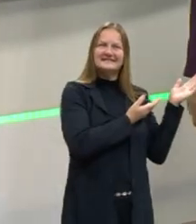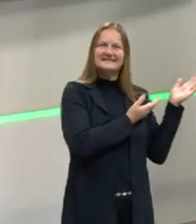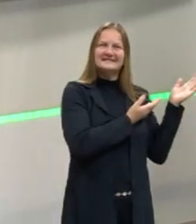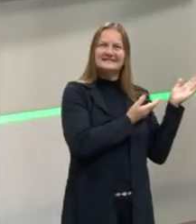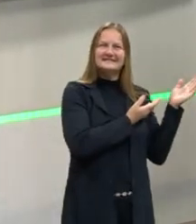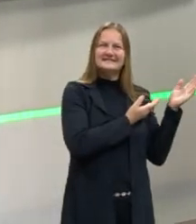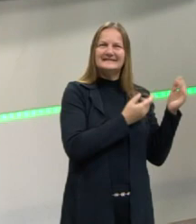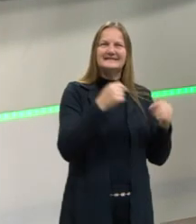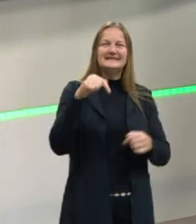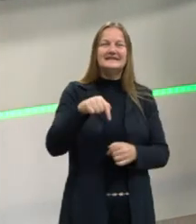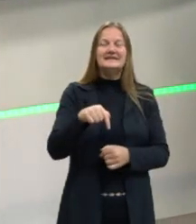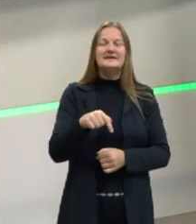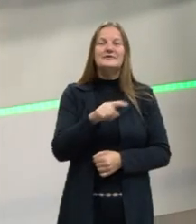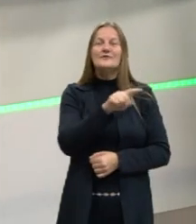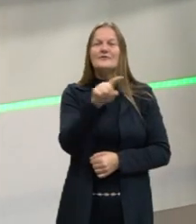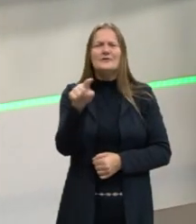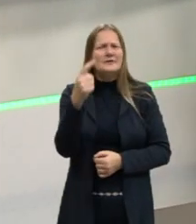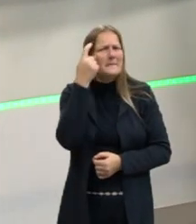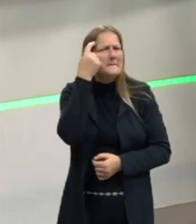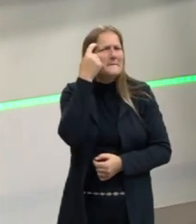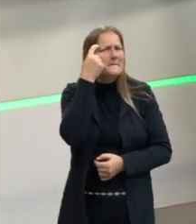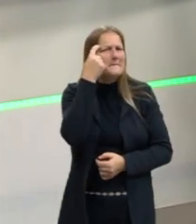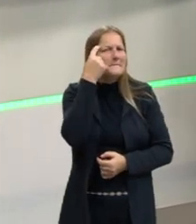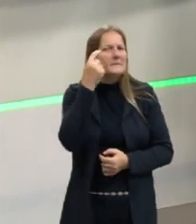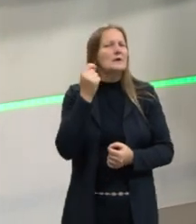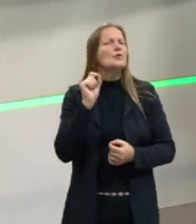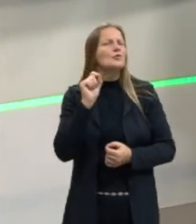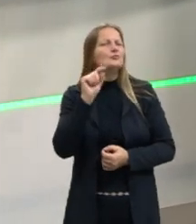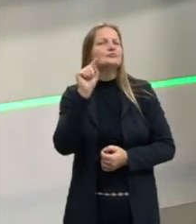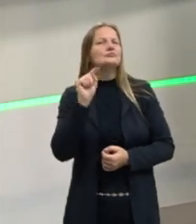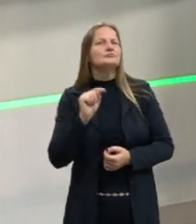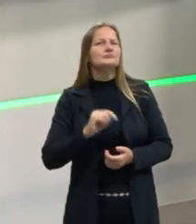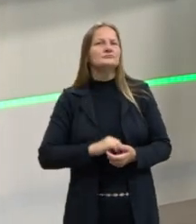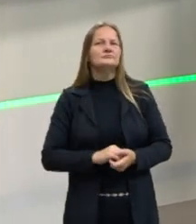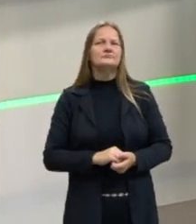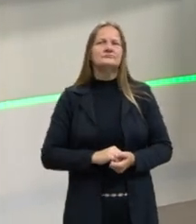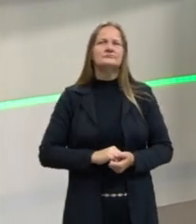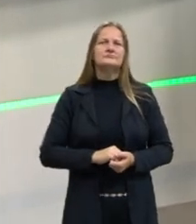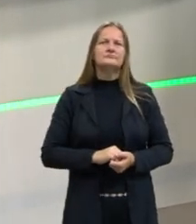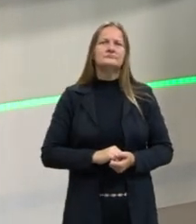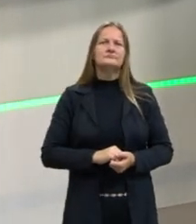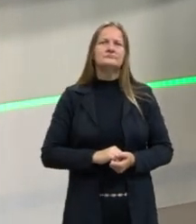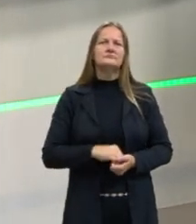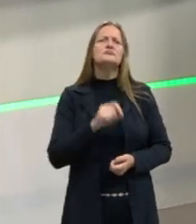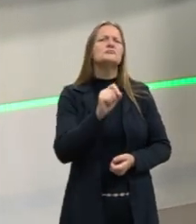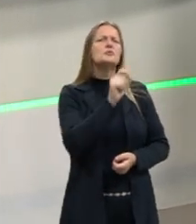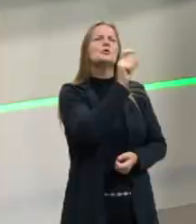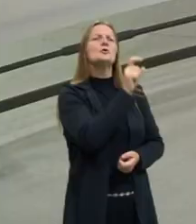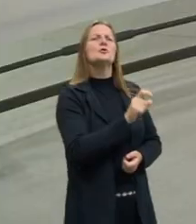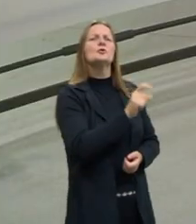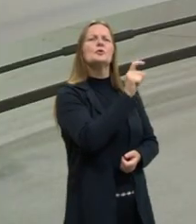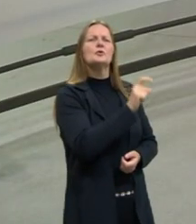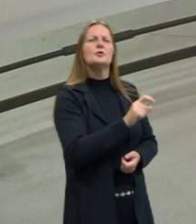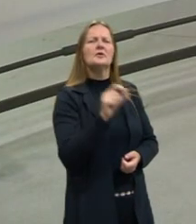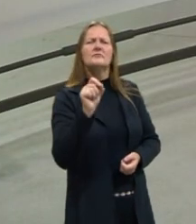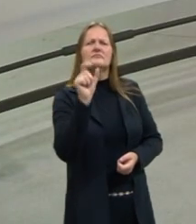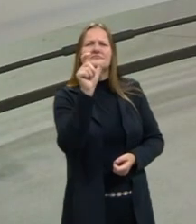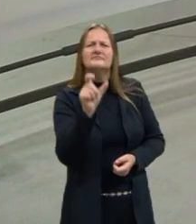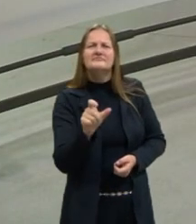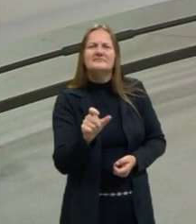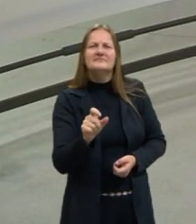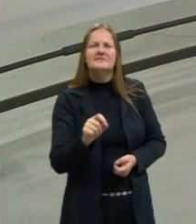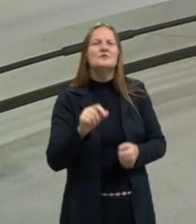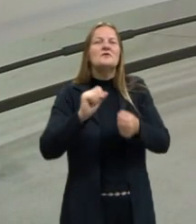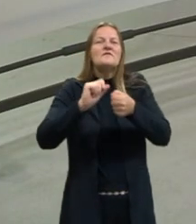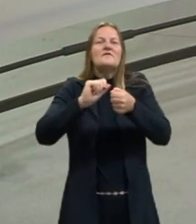no estúdio e vocês devem estar se perguntando o quê? Quem é essa pessoa? O que